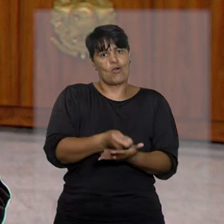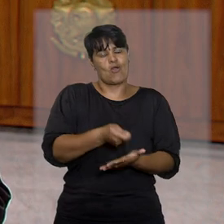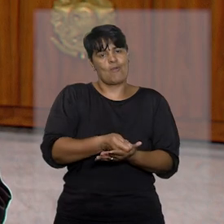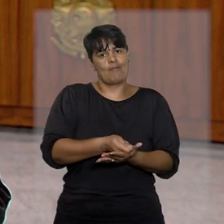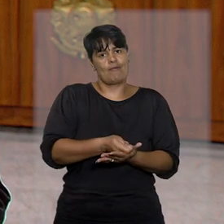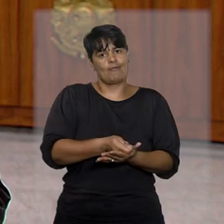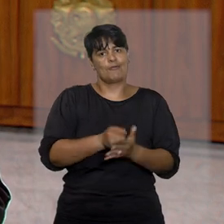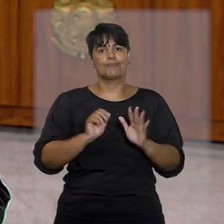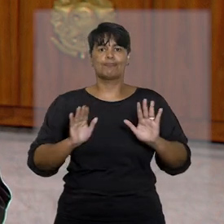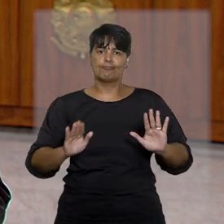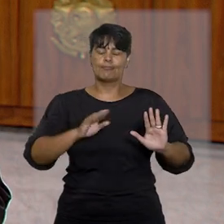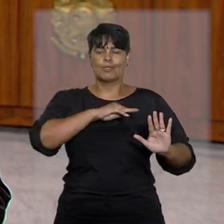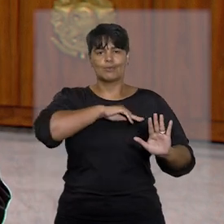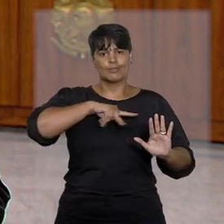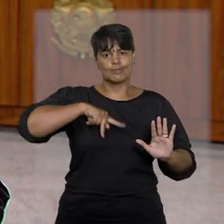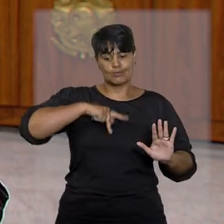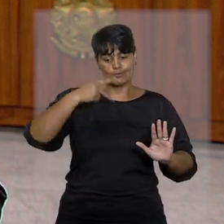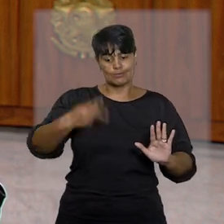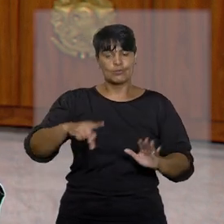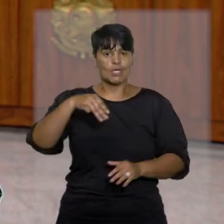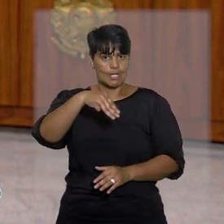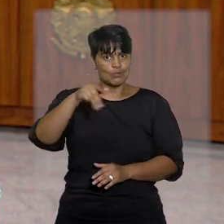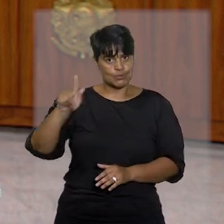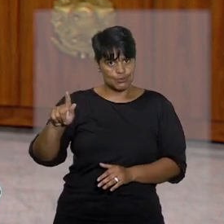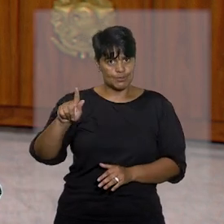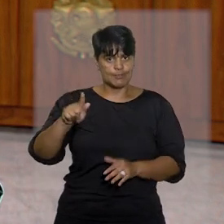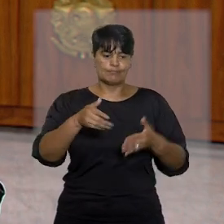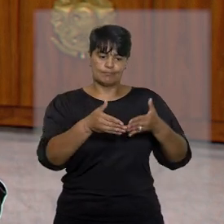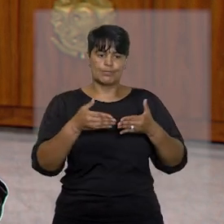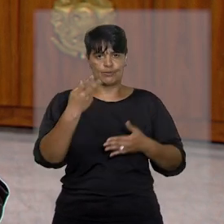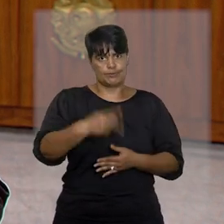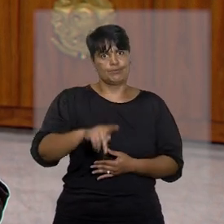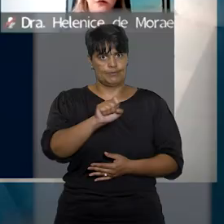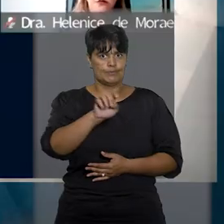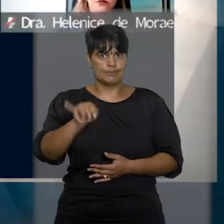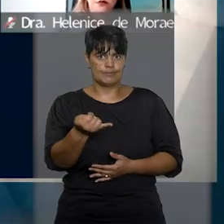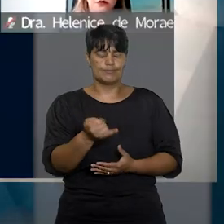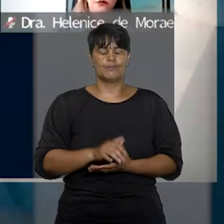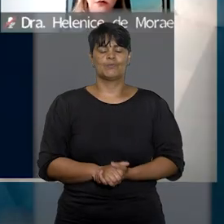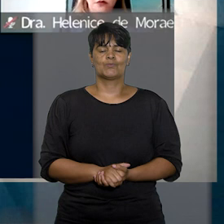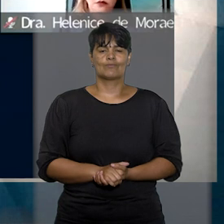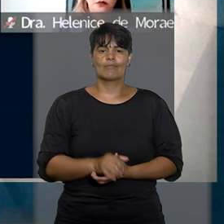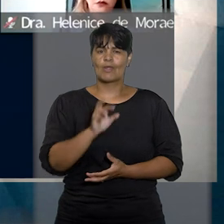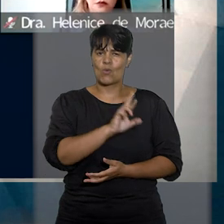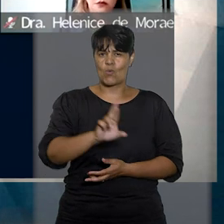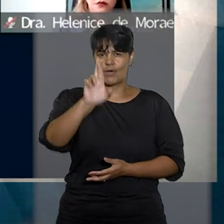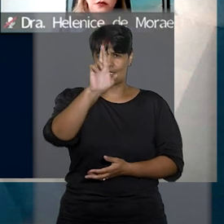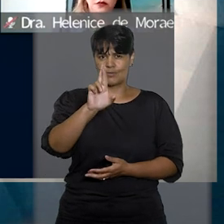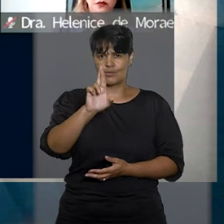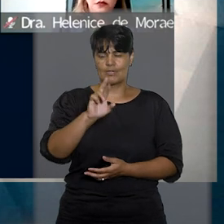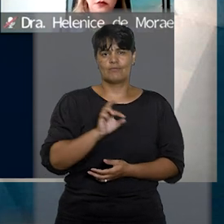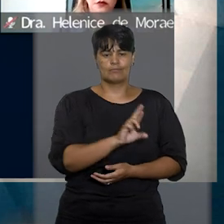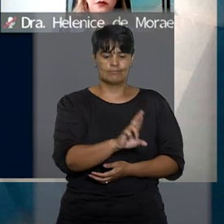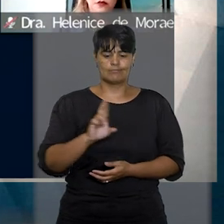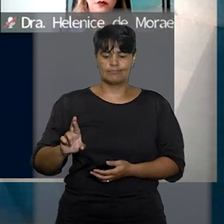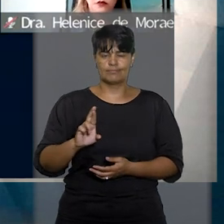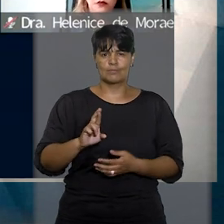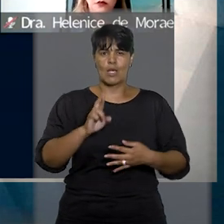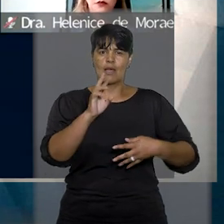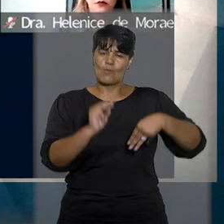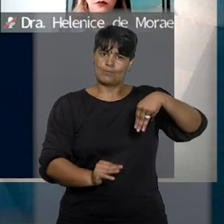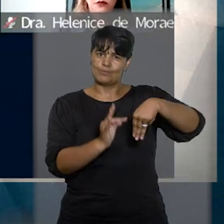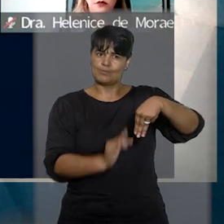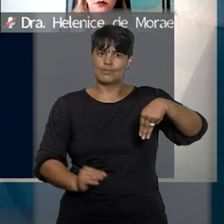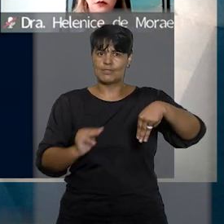obrigatória. O Ministério Público de Minas Gerais recorreu ao STJ. O relator dos recursos repetitivos, ministro